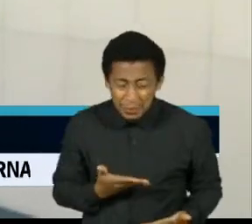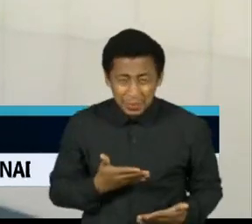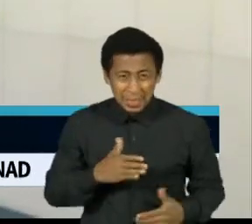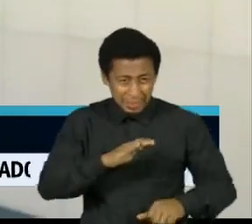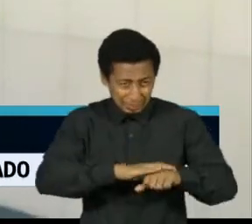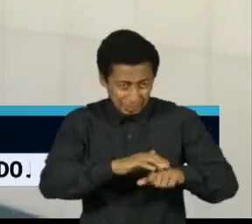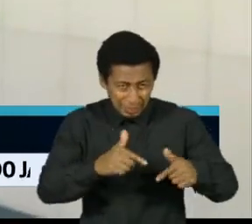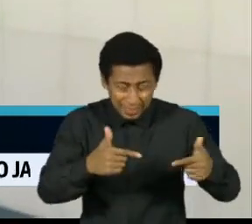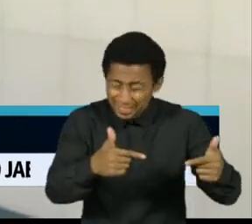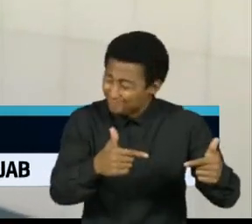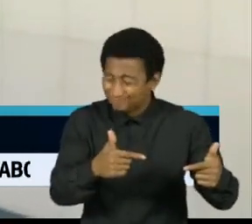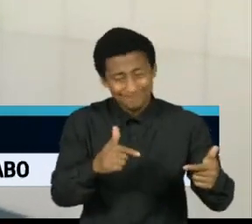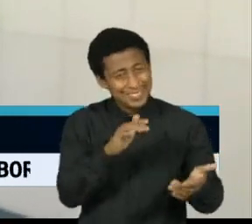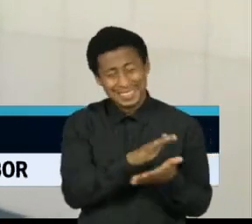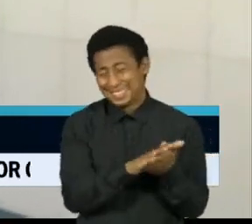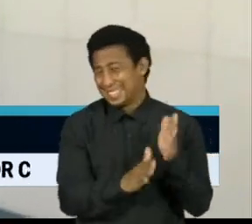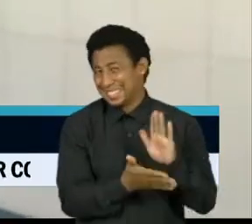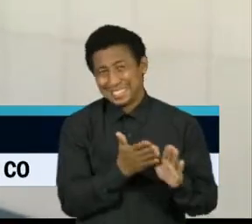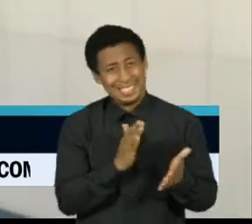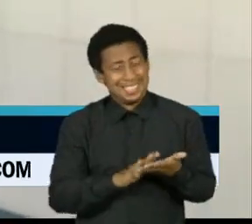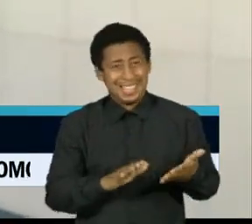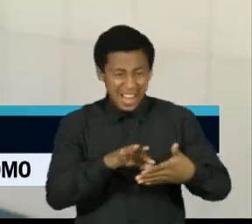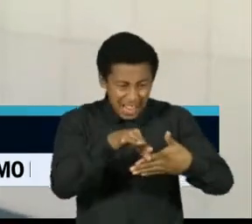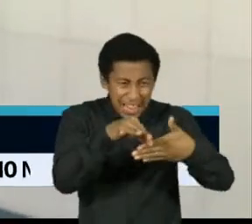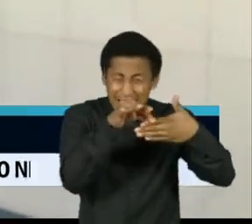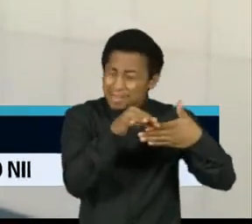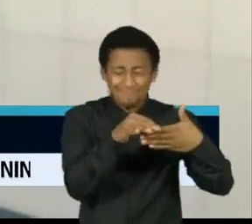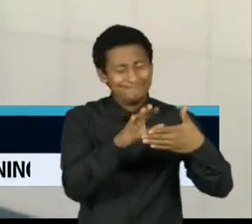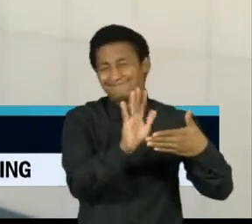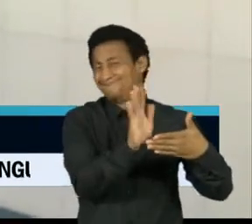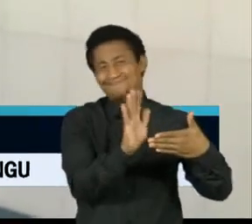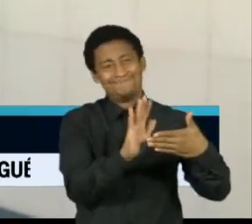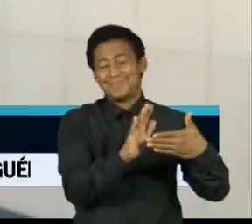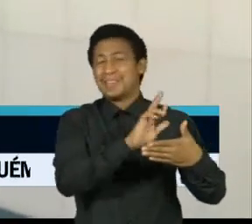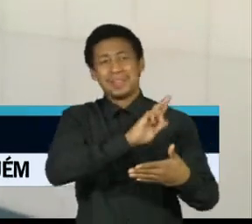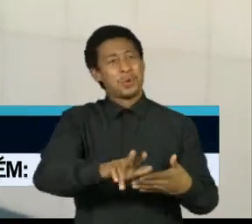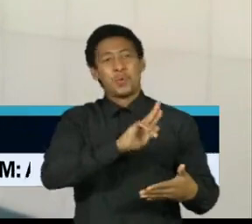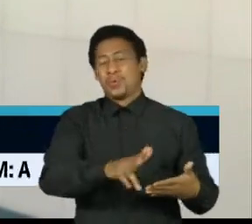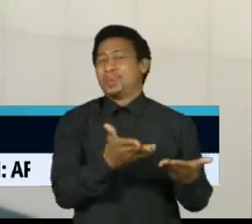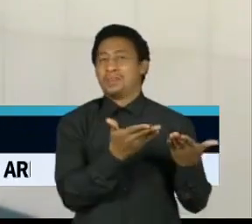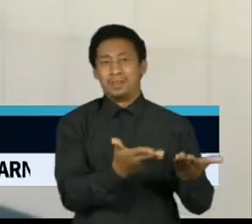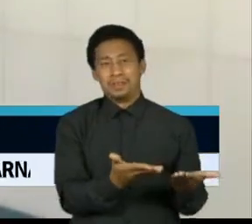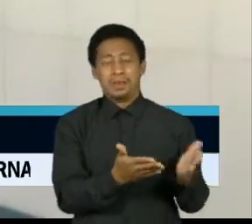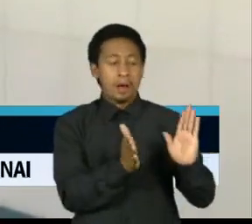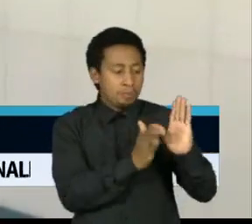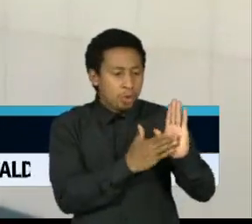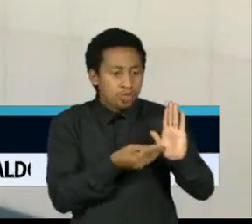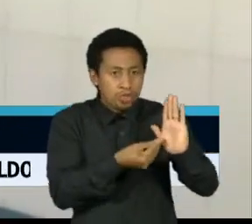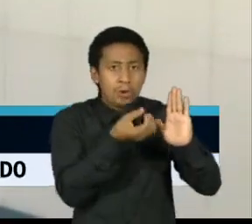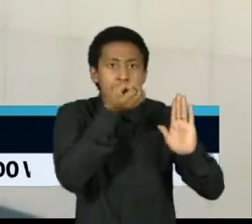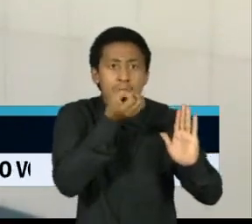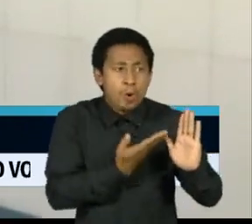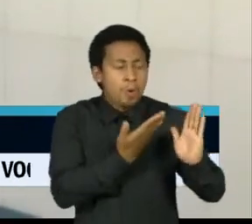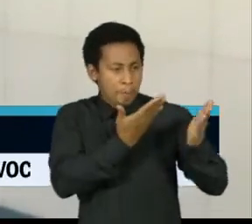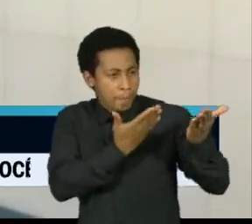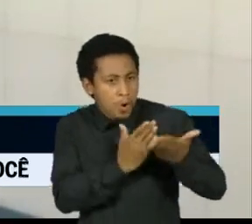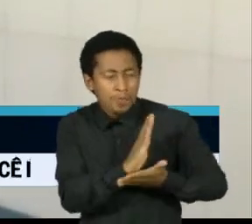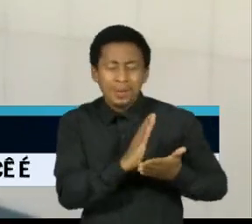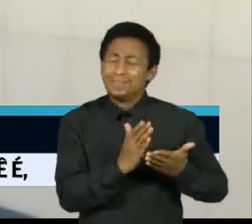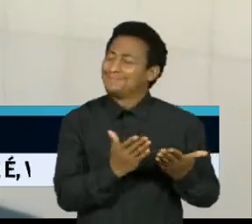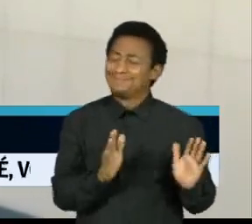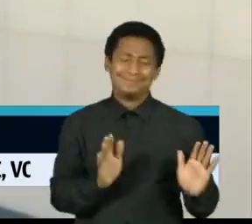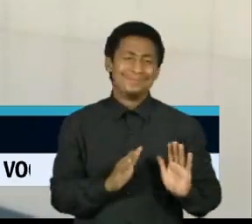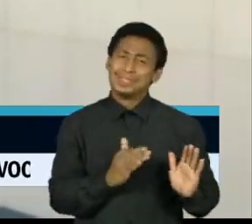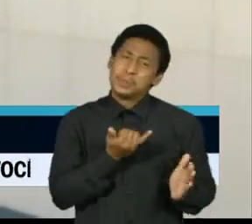capaz de articular uma base e essa base votar em torno de projeto. Nem autoridade política